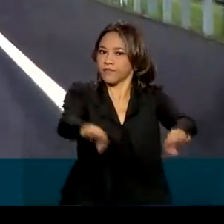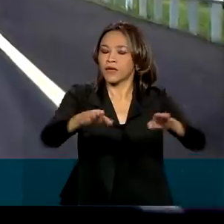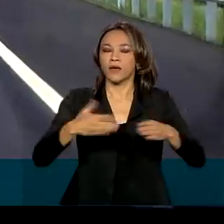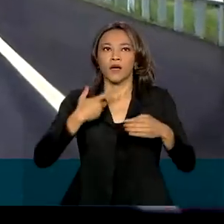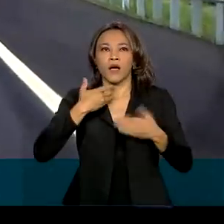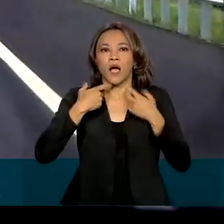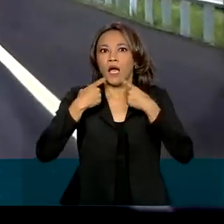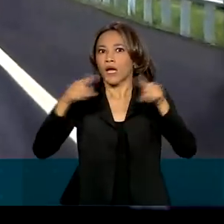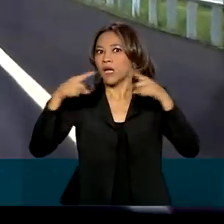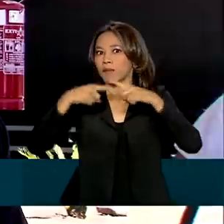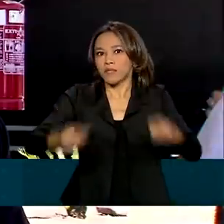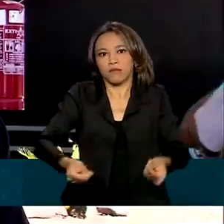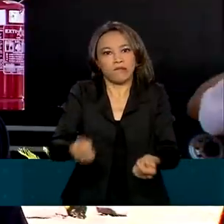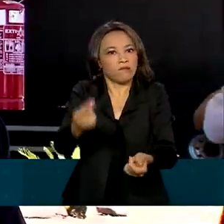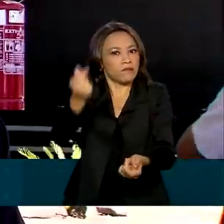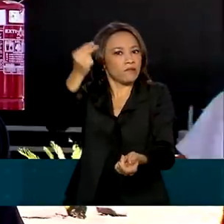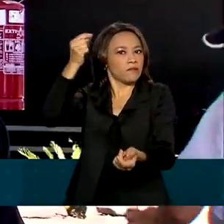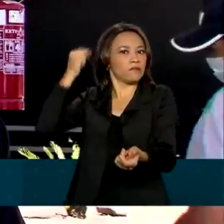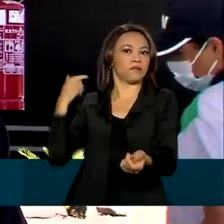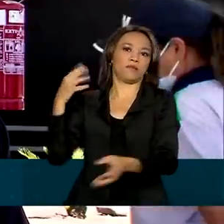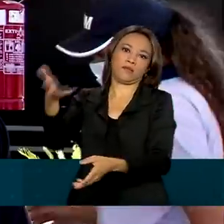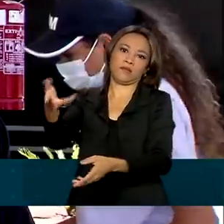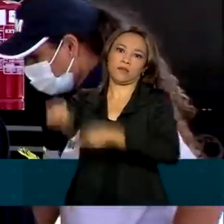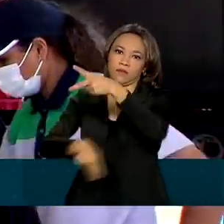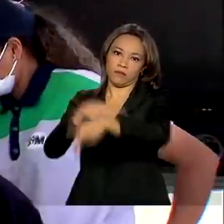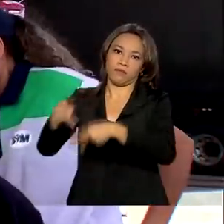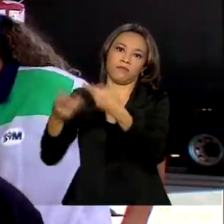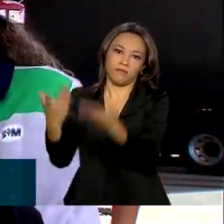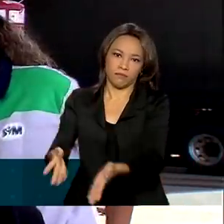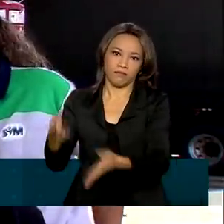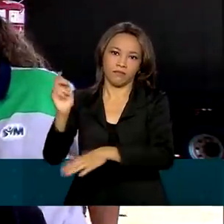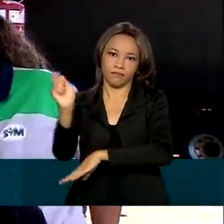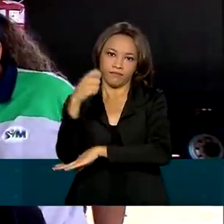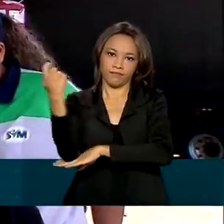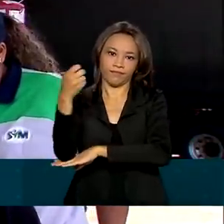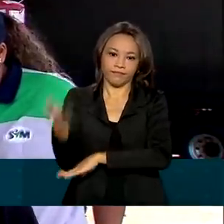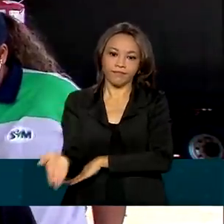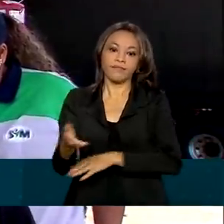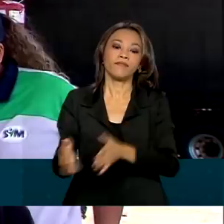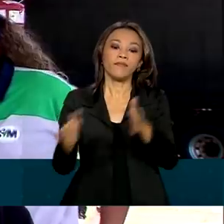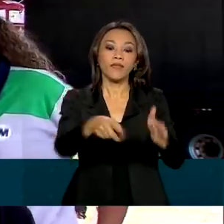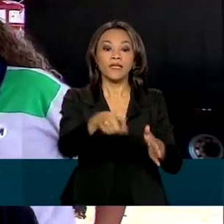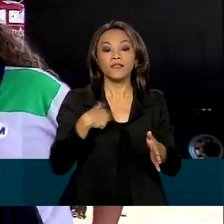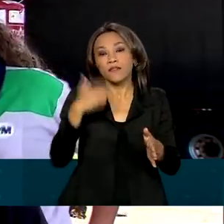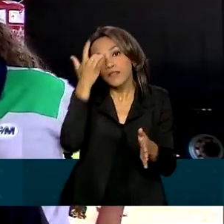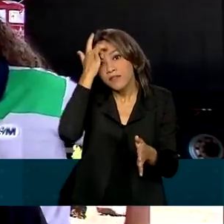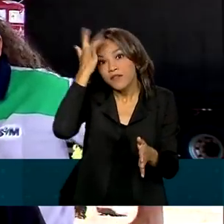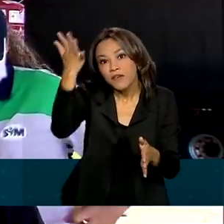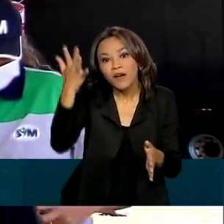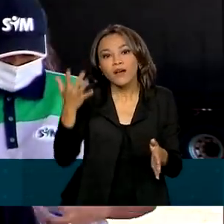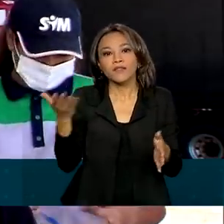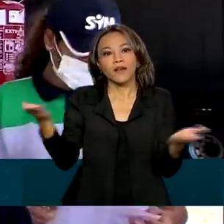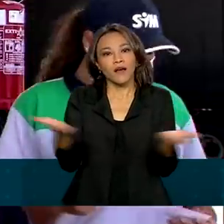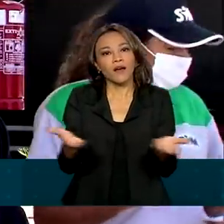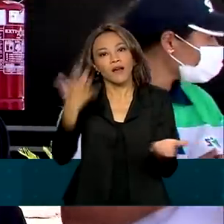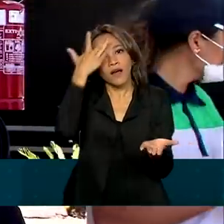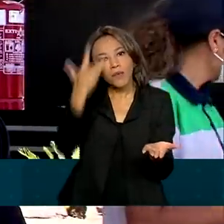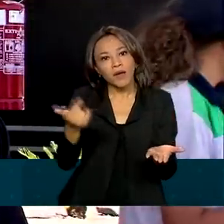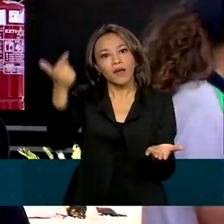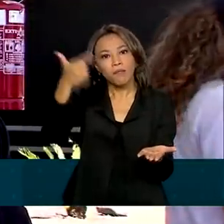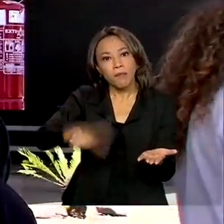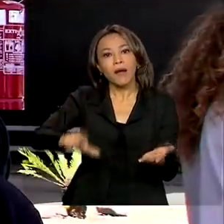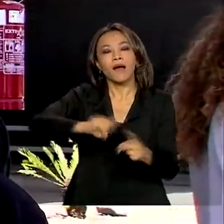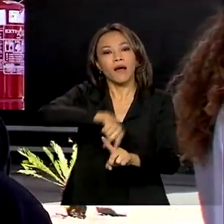antiga da população. Já temos uns 40 quilômetros liberados e isso já facilitou muito. Agora mais 20 e poucos